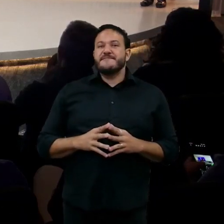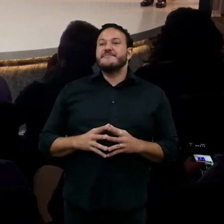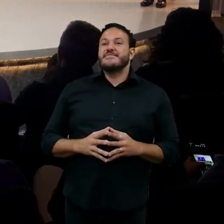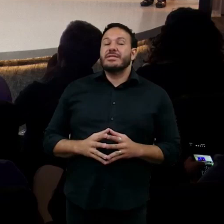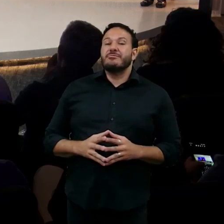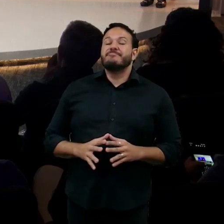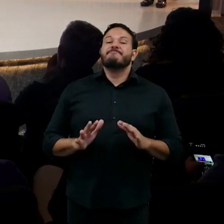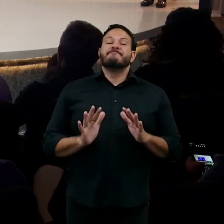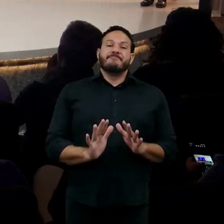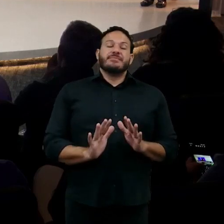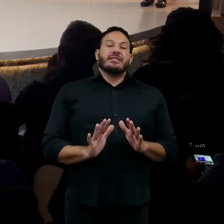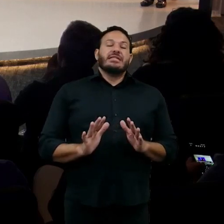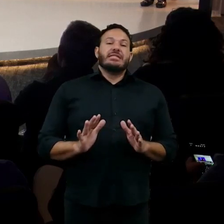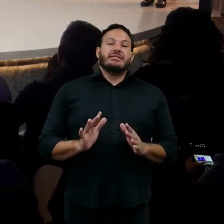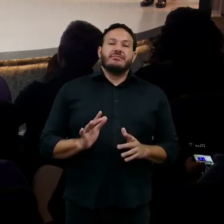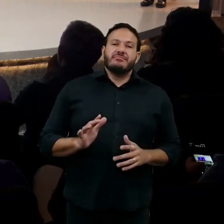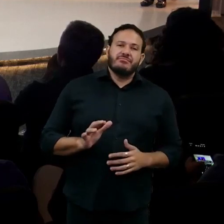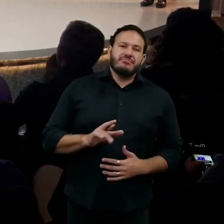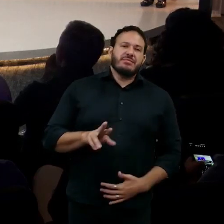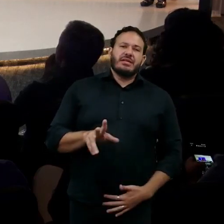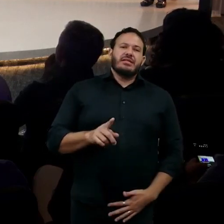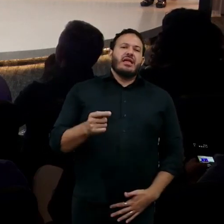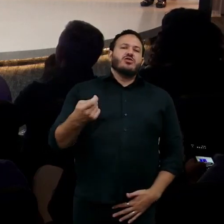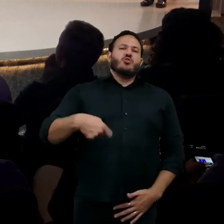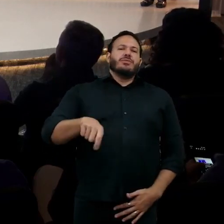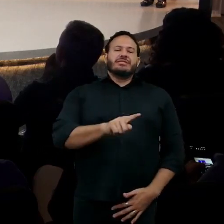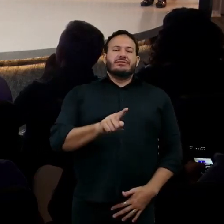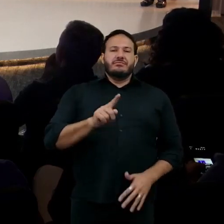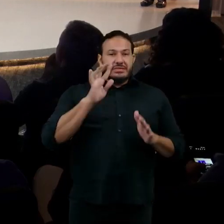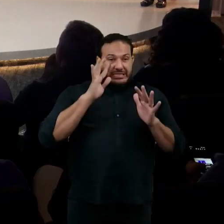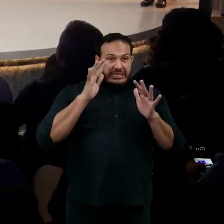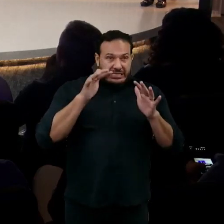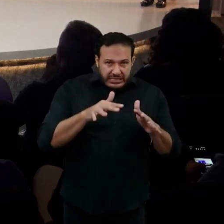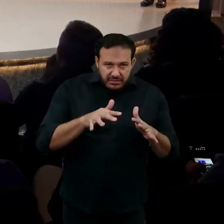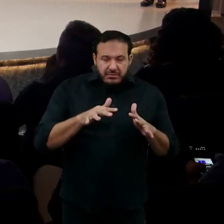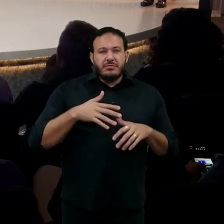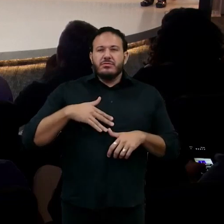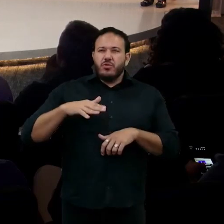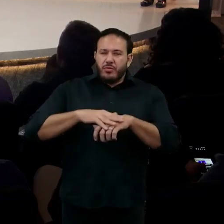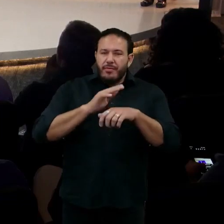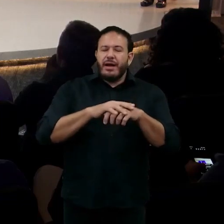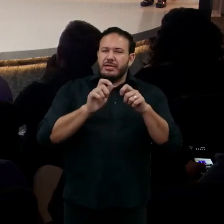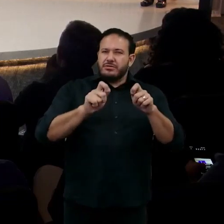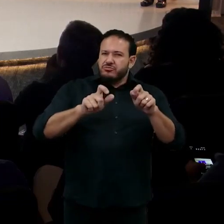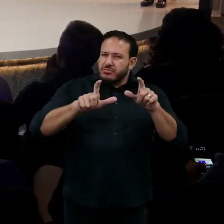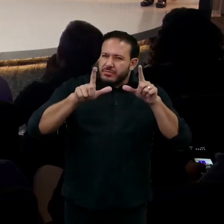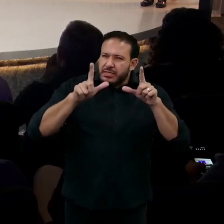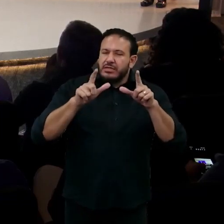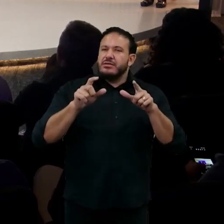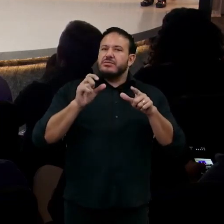E não é preciso muito para enganar esses sistemas. Um pouco mais de pixels, você já acha que é